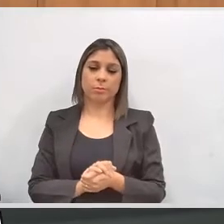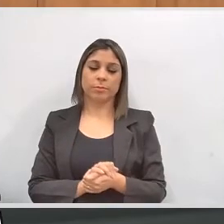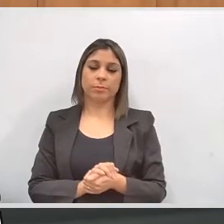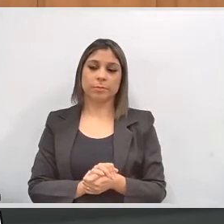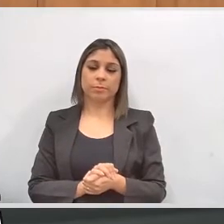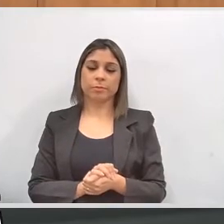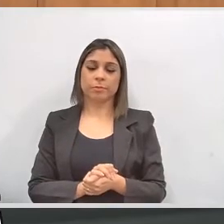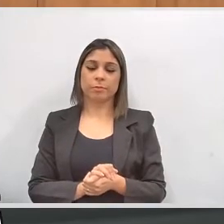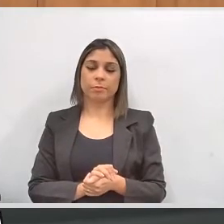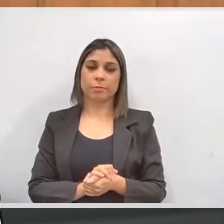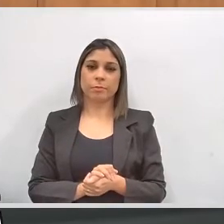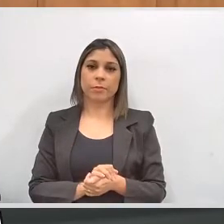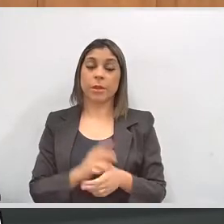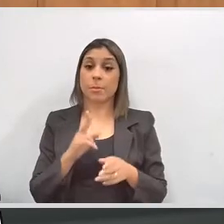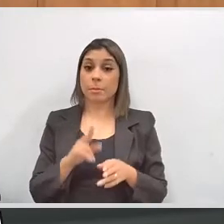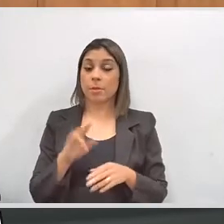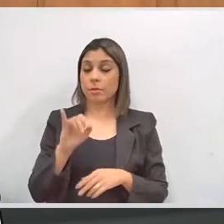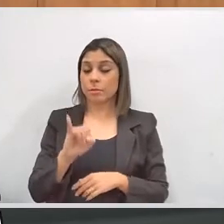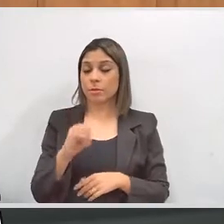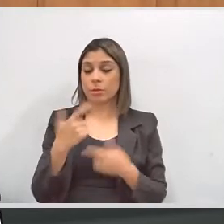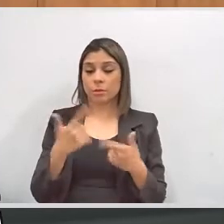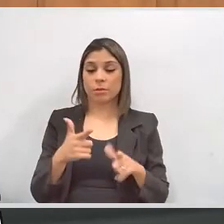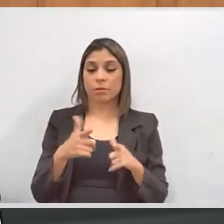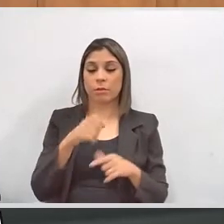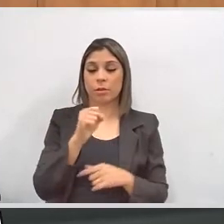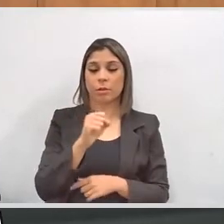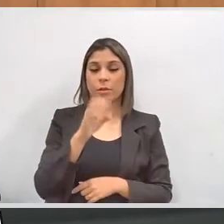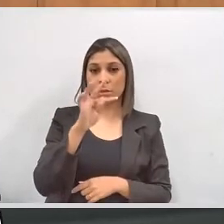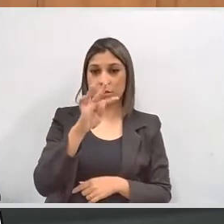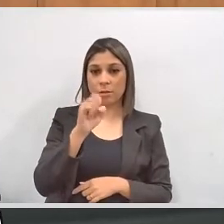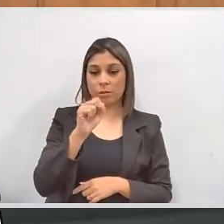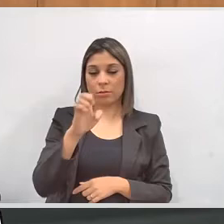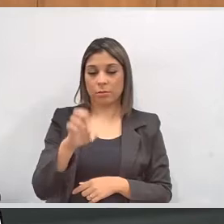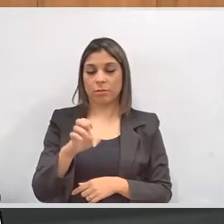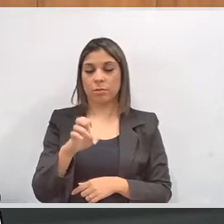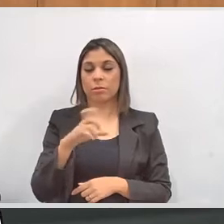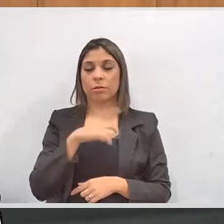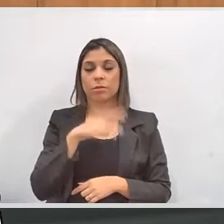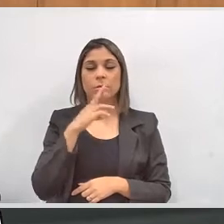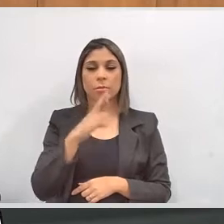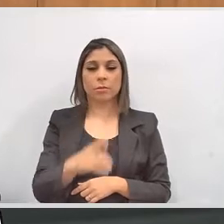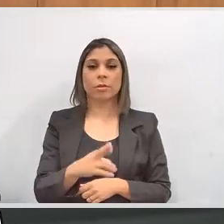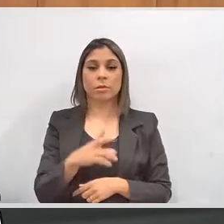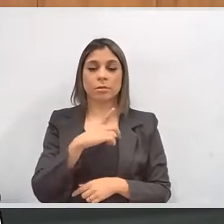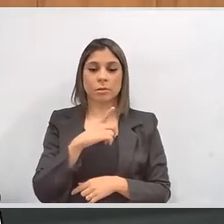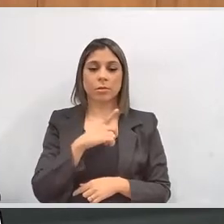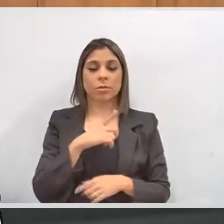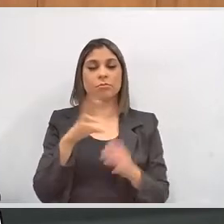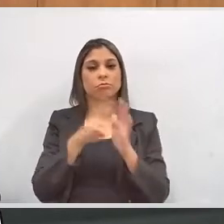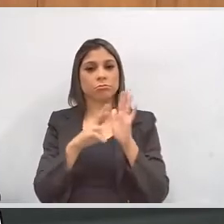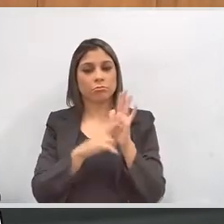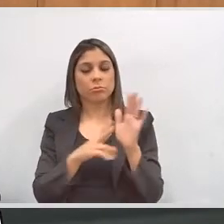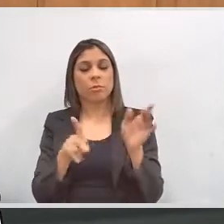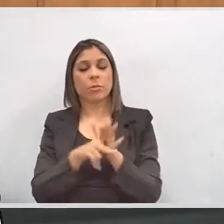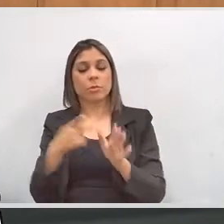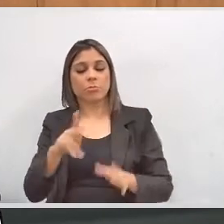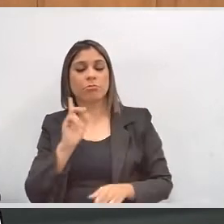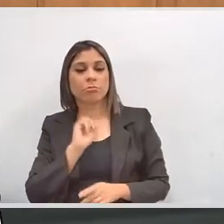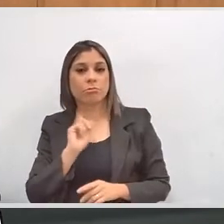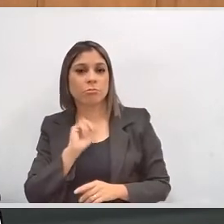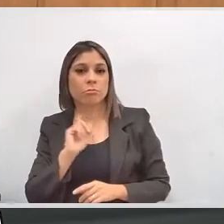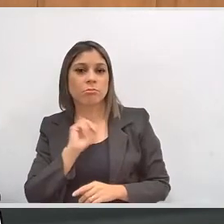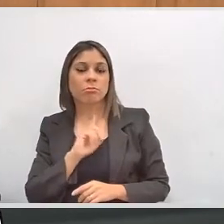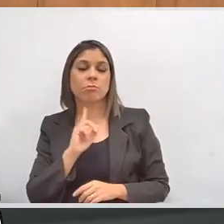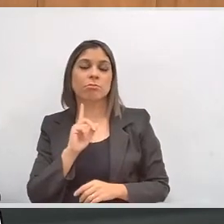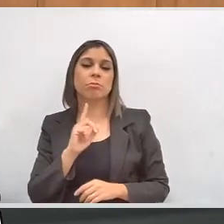antes da resolução do TSE, essa 2012, e que resultou na nossa normatização aqui mineira,